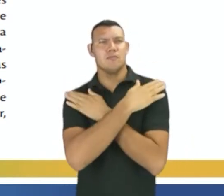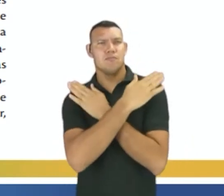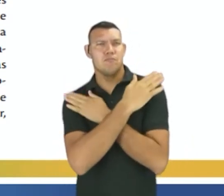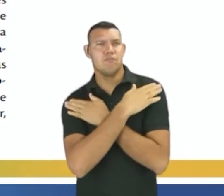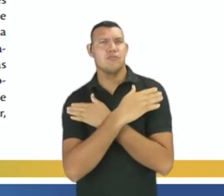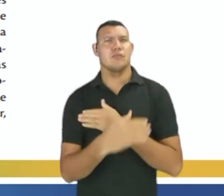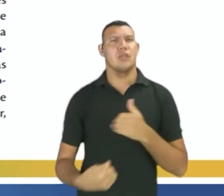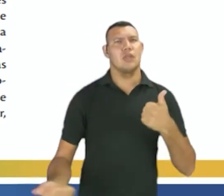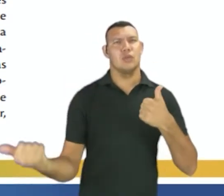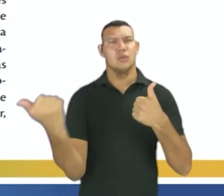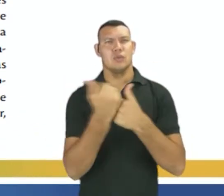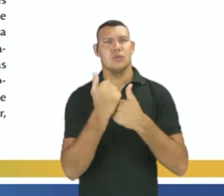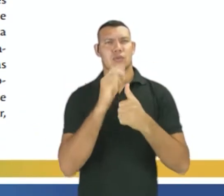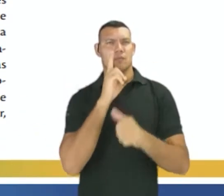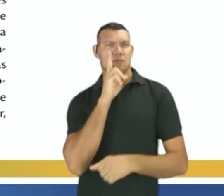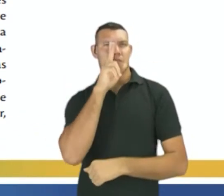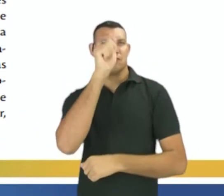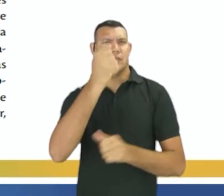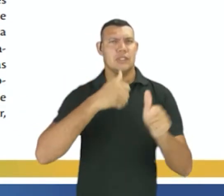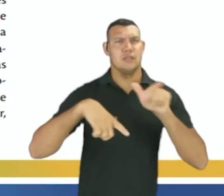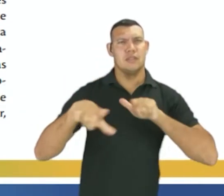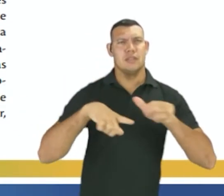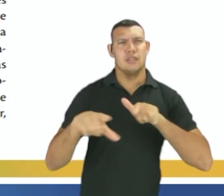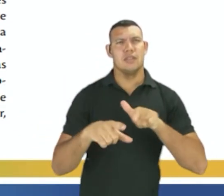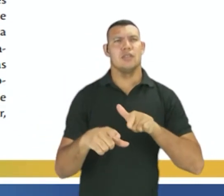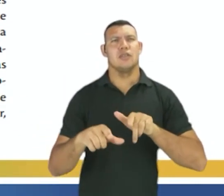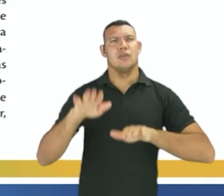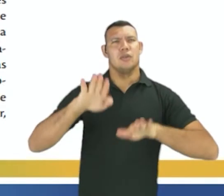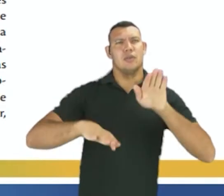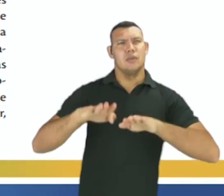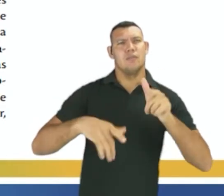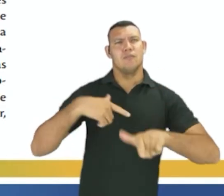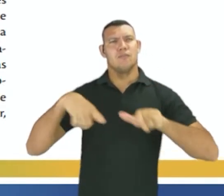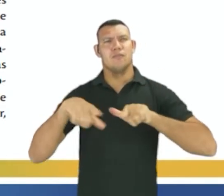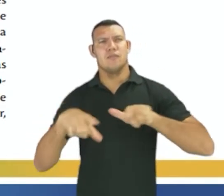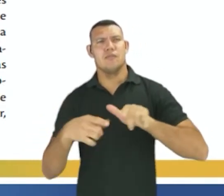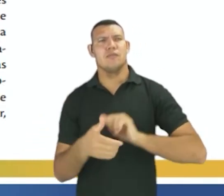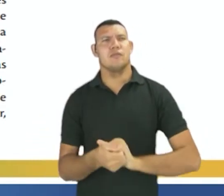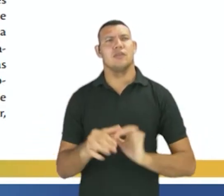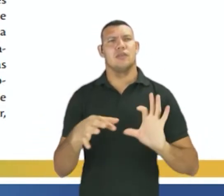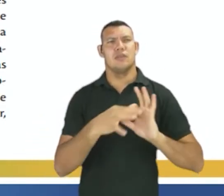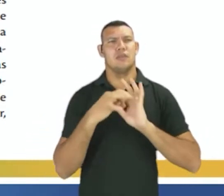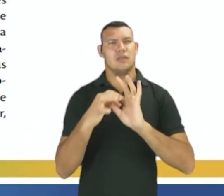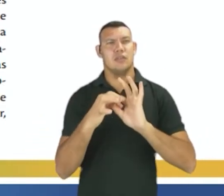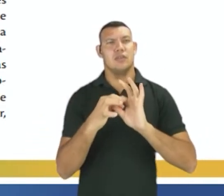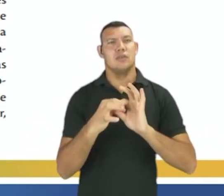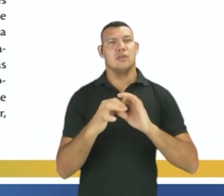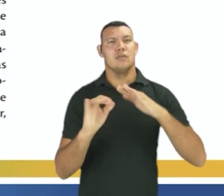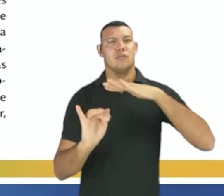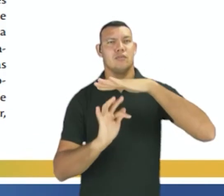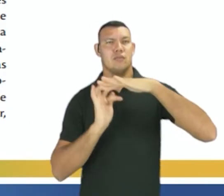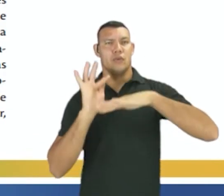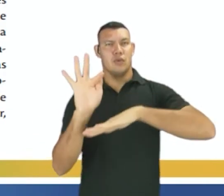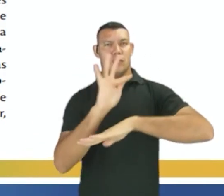Indicadores de rendimento confirmaram que a desigualdade se mantém independentemente do nível de instrução de pessoas ocupadas.